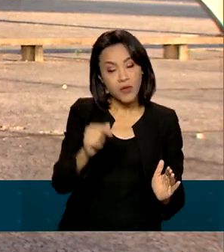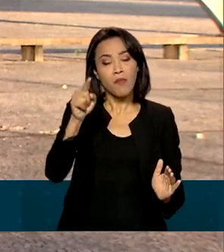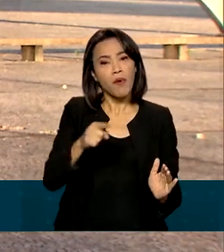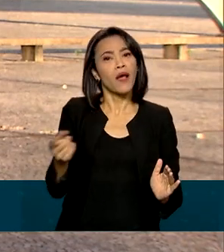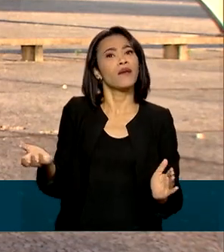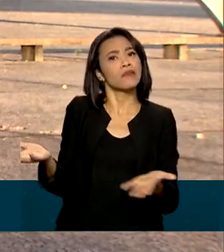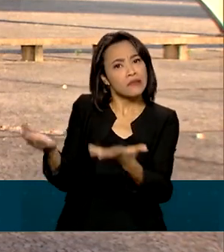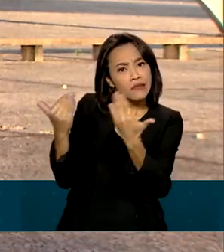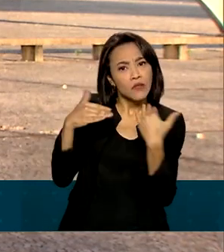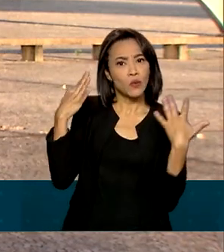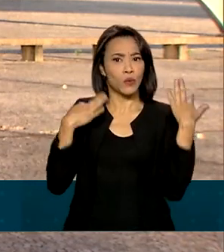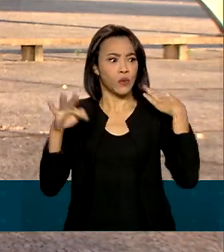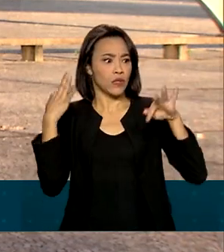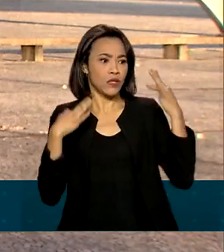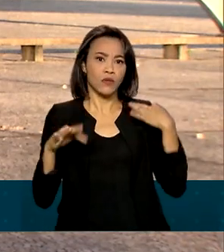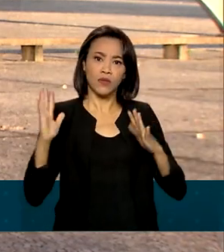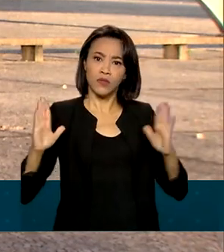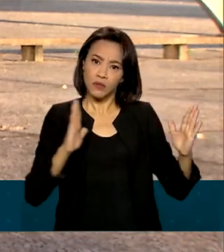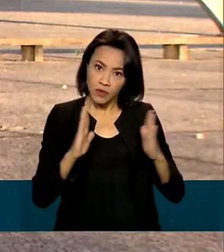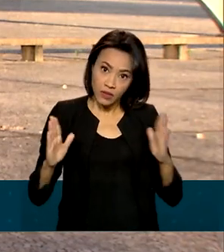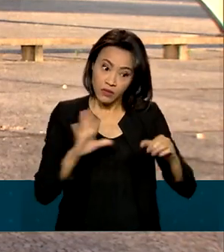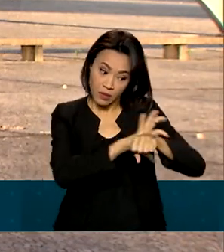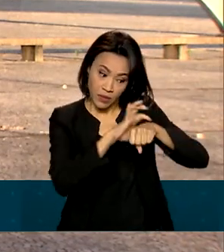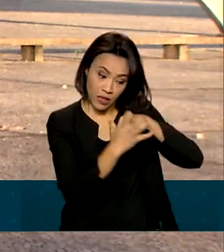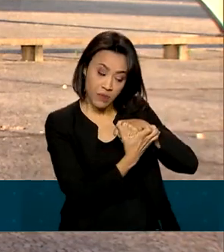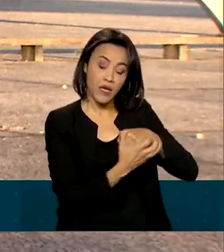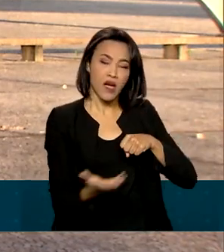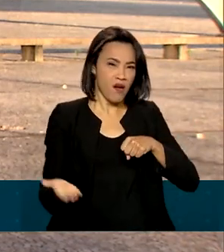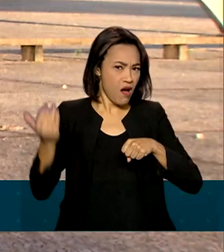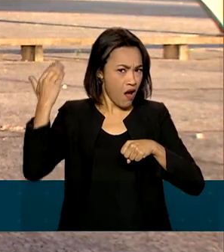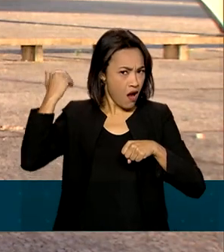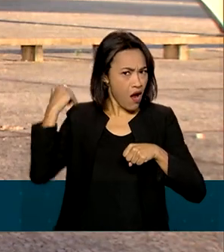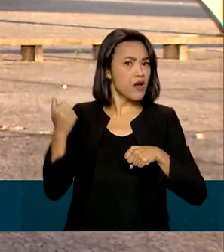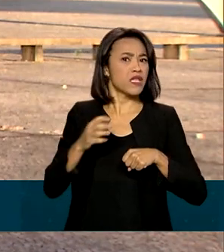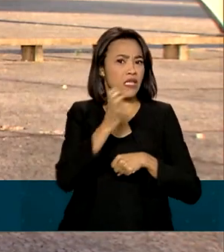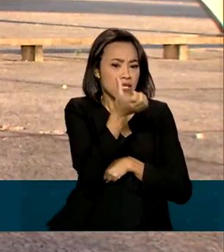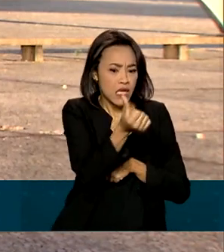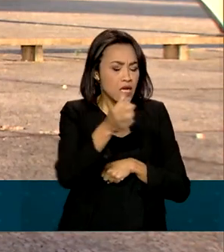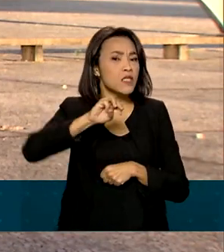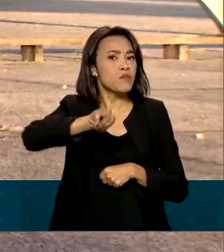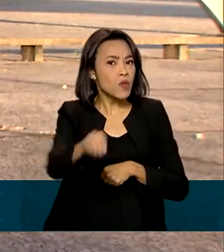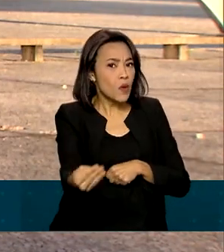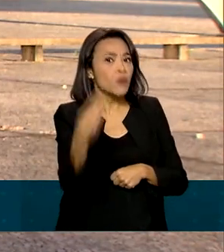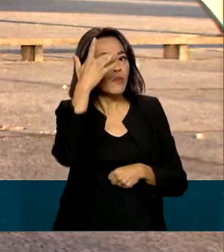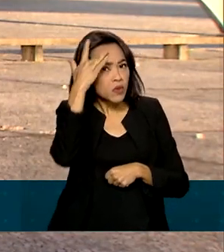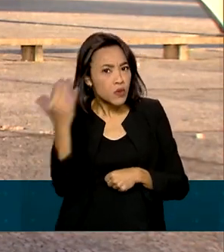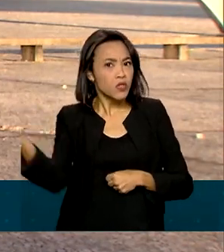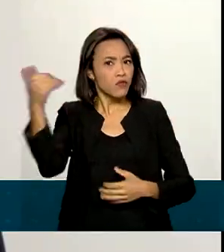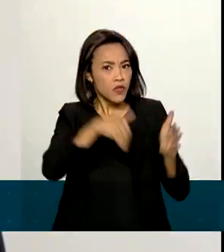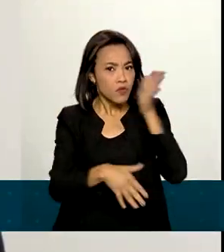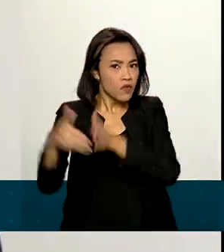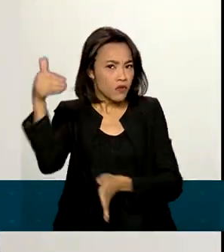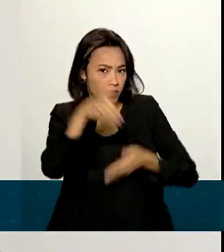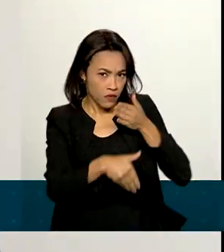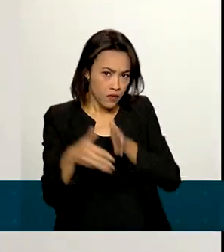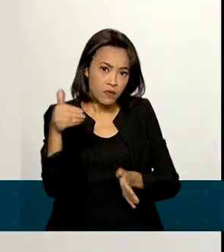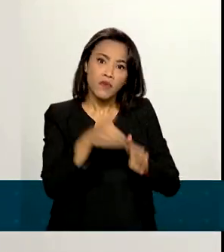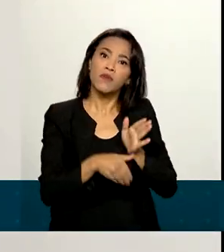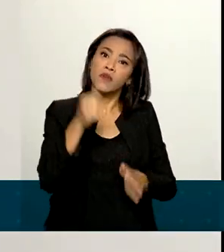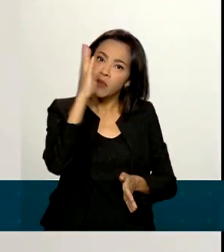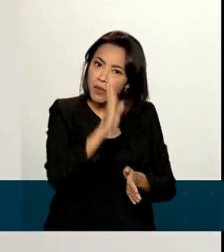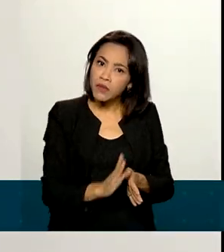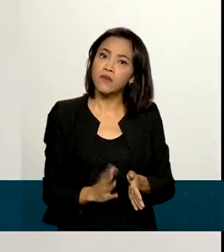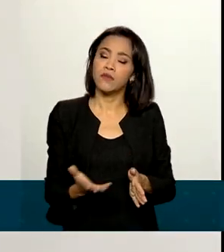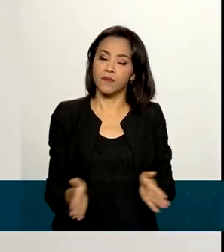turístico de antes da pandemia, quando o Brasil recebia mais de seis milhões de estrangeiros por ano. Estamos planejando